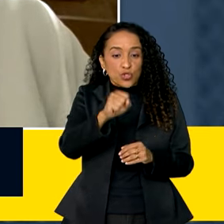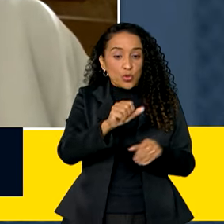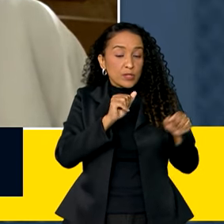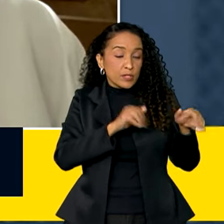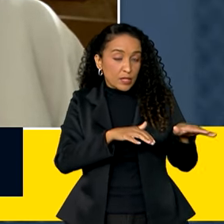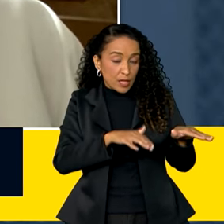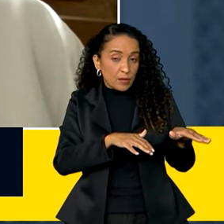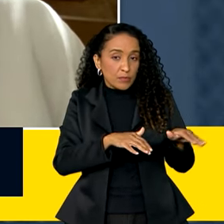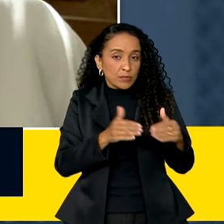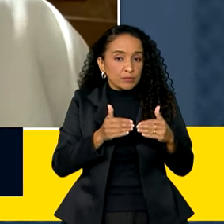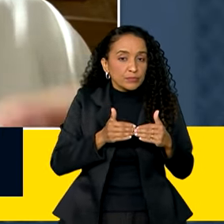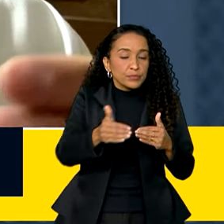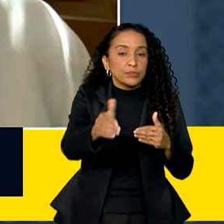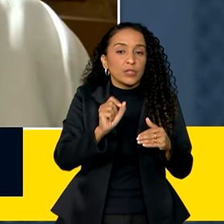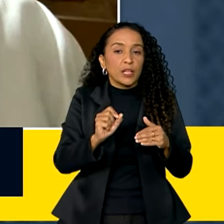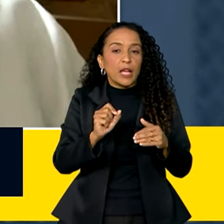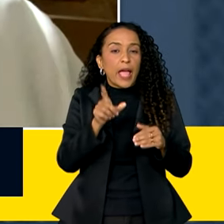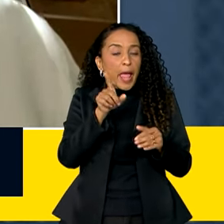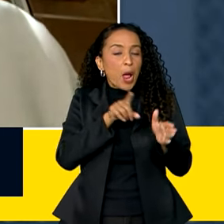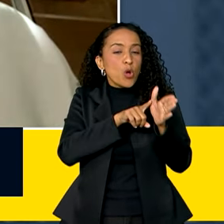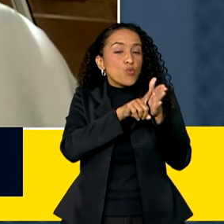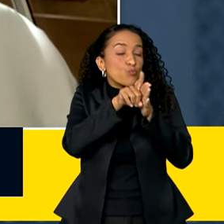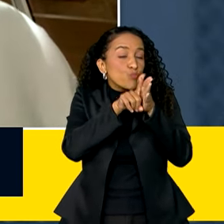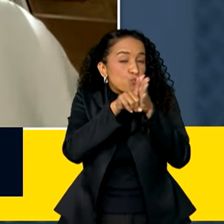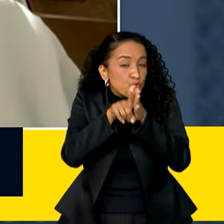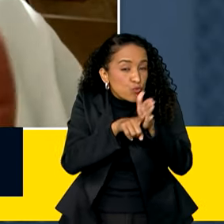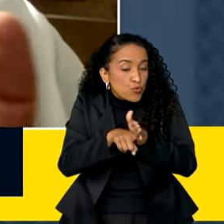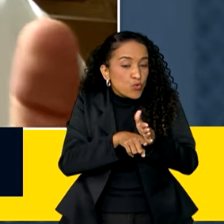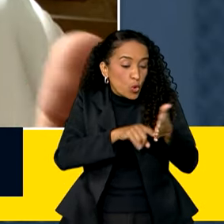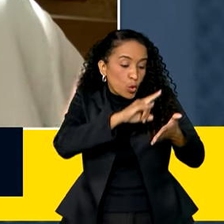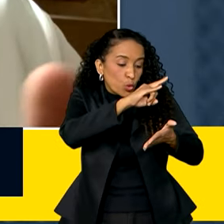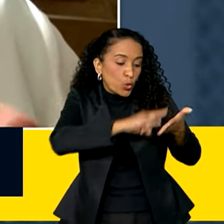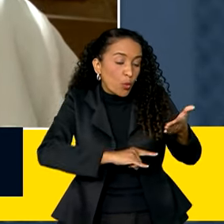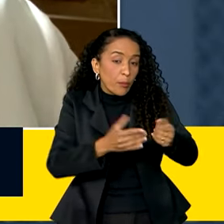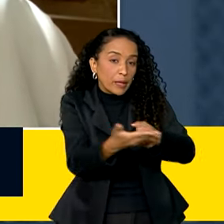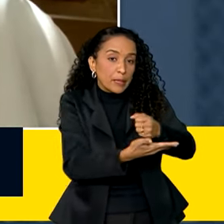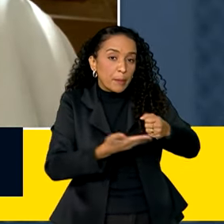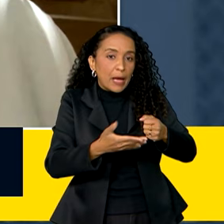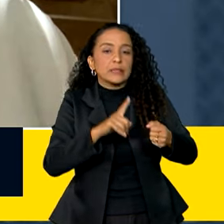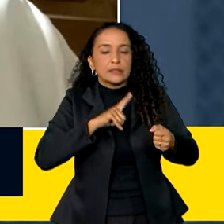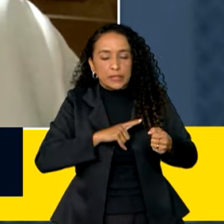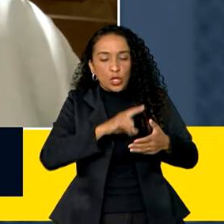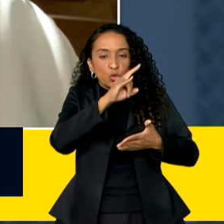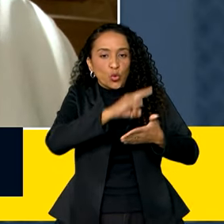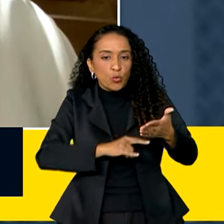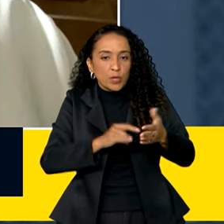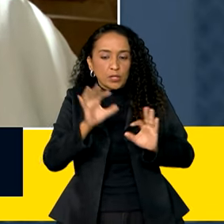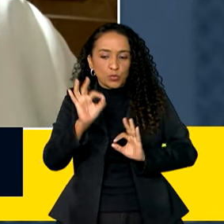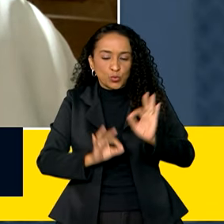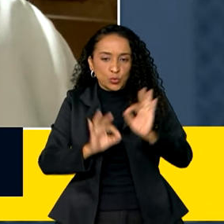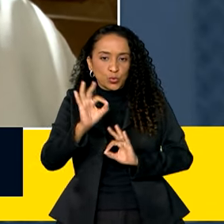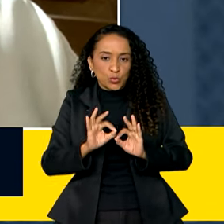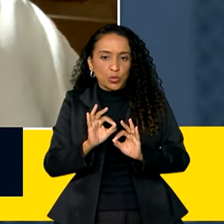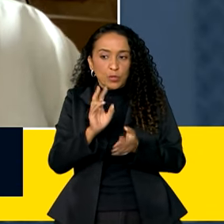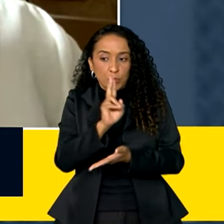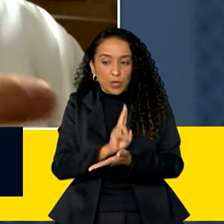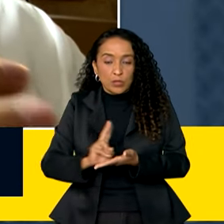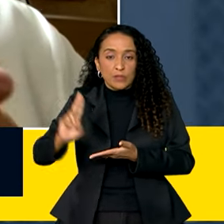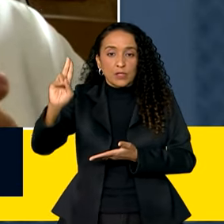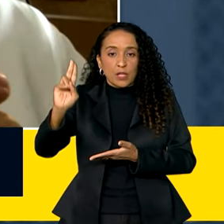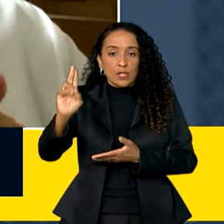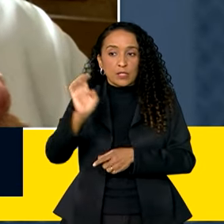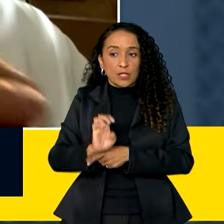setembro, que vai ser uma consulta ao documento base. Tem um documento que está sendo coordenado pela Universidade